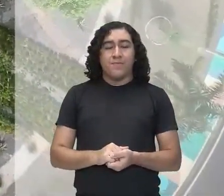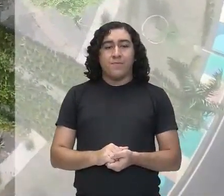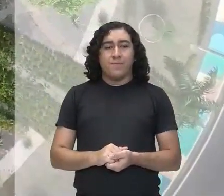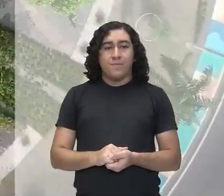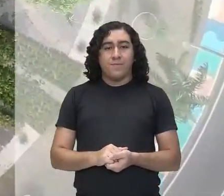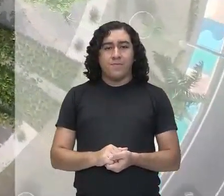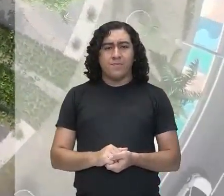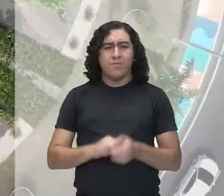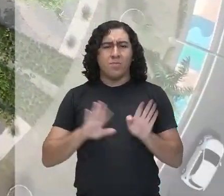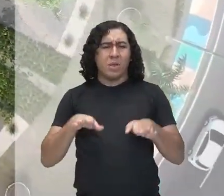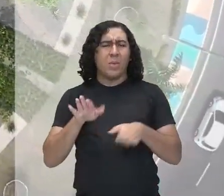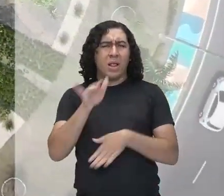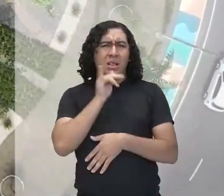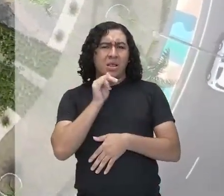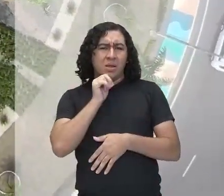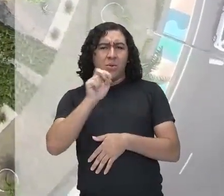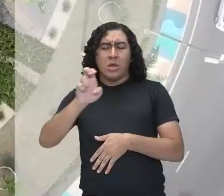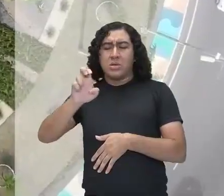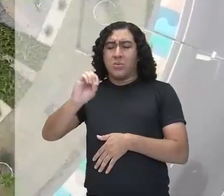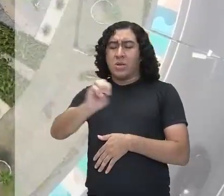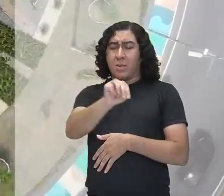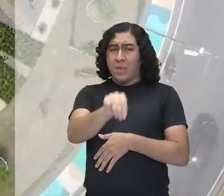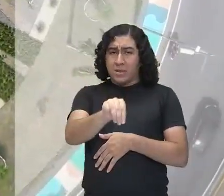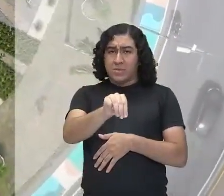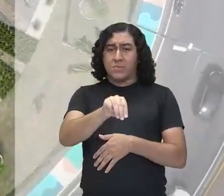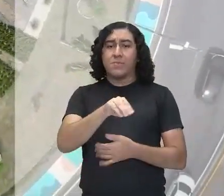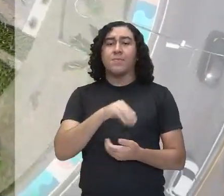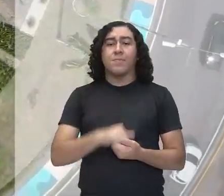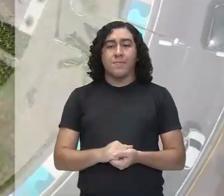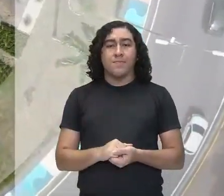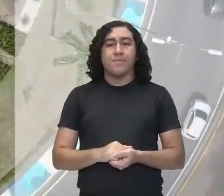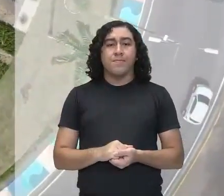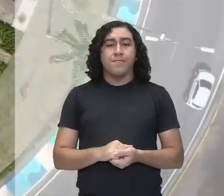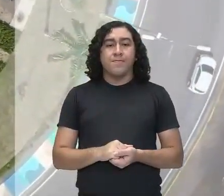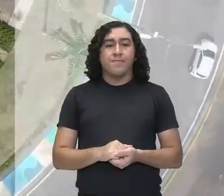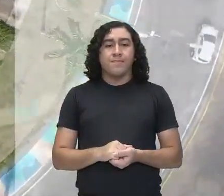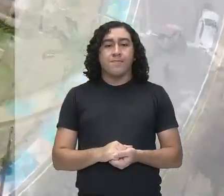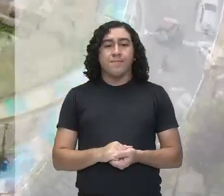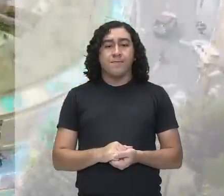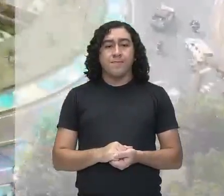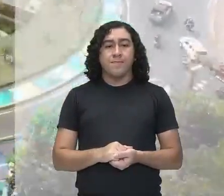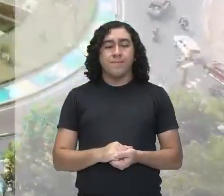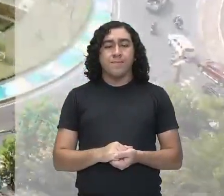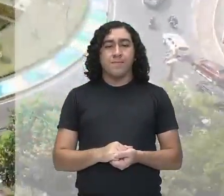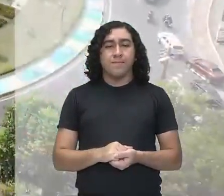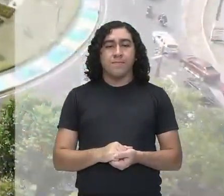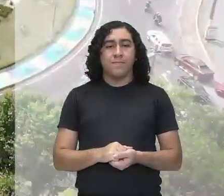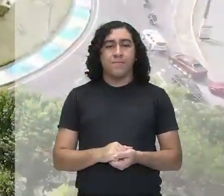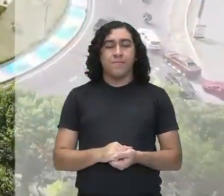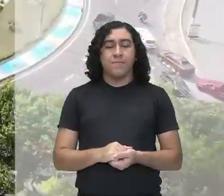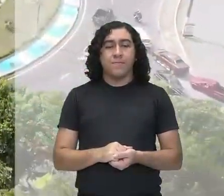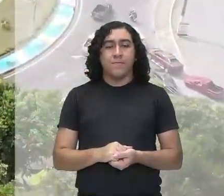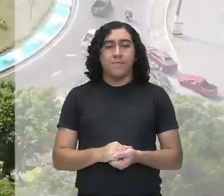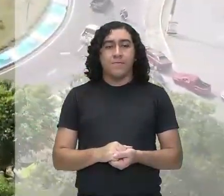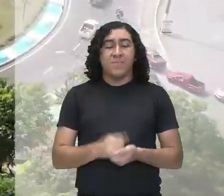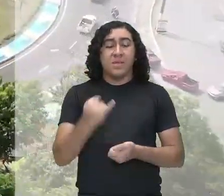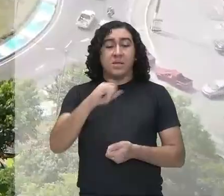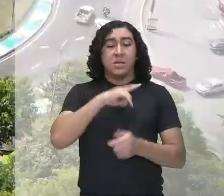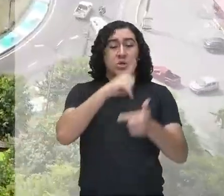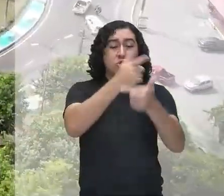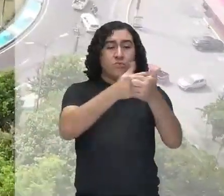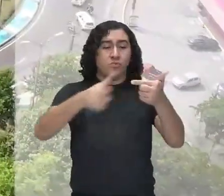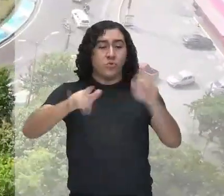50 metros de diâmetro, né? Aham, certo! A gente, então, como o comprimento da circunferência dividido por diâmetro